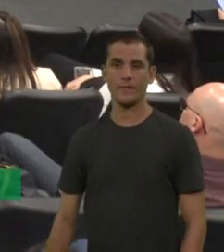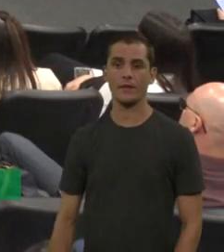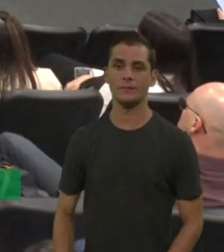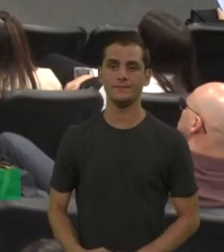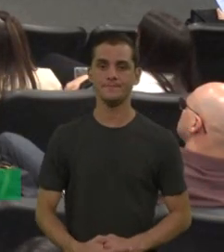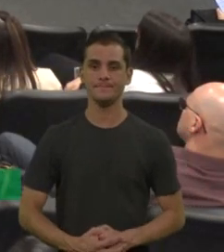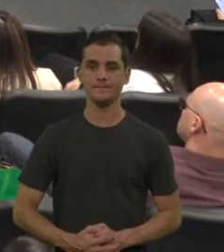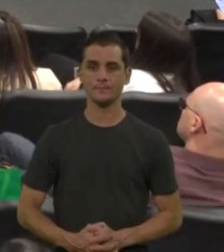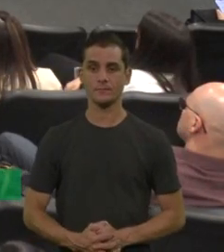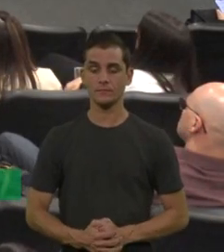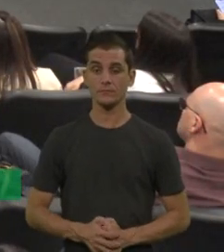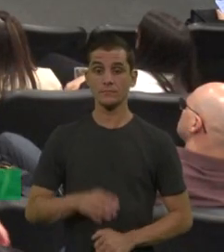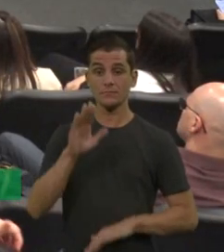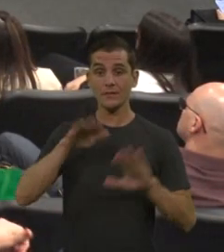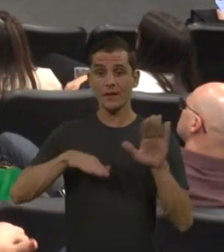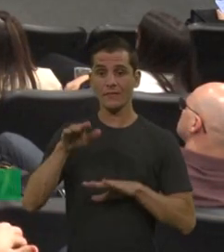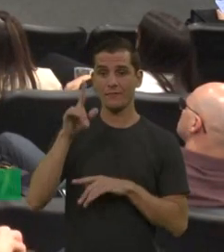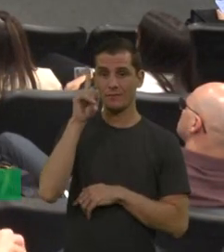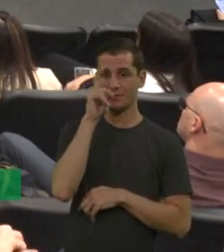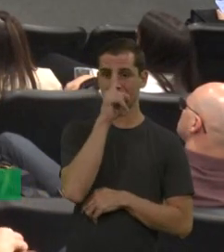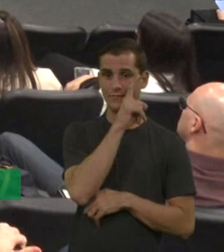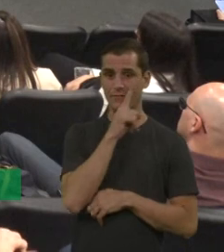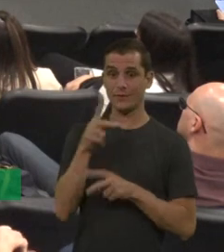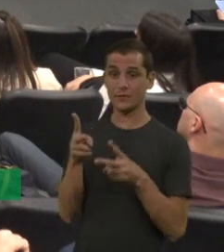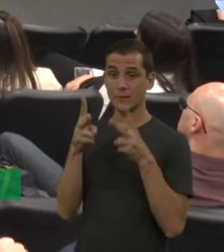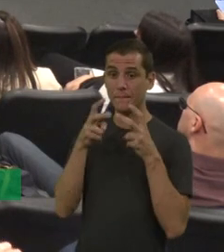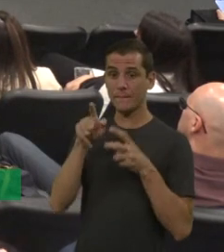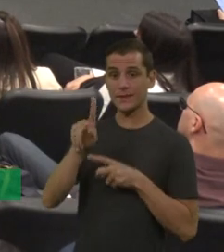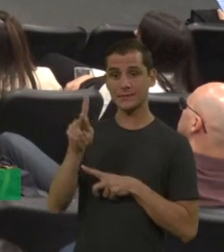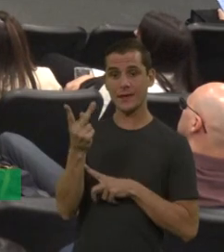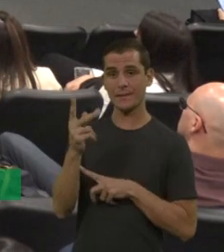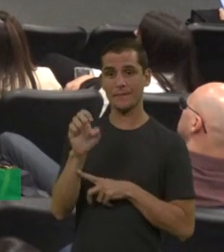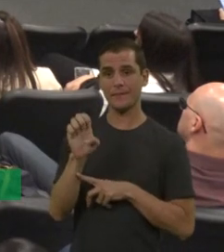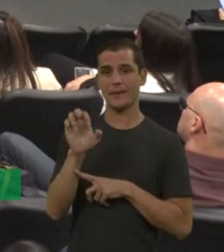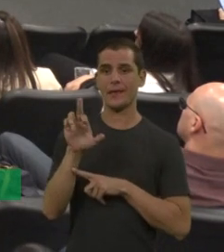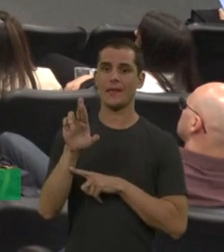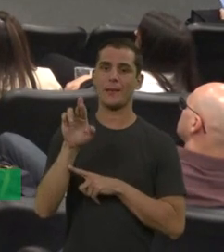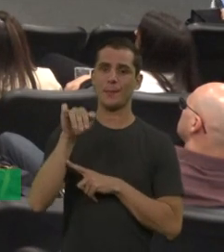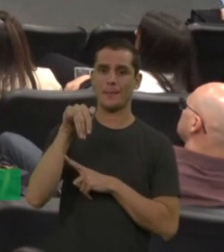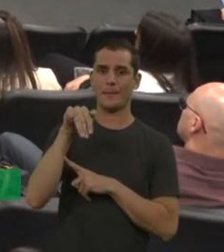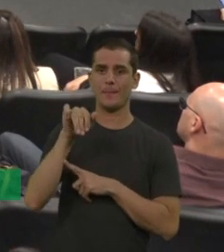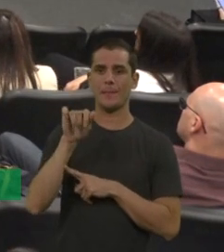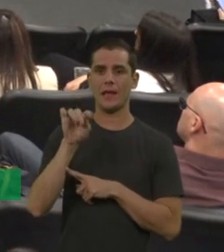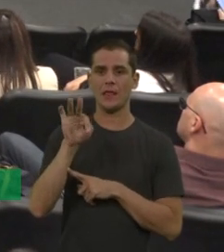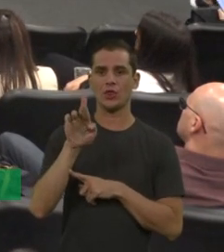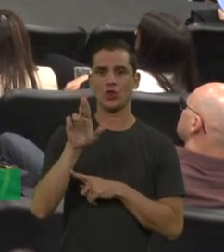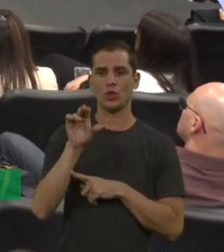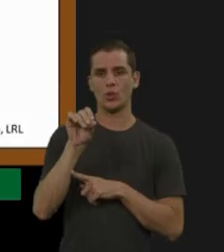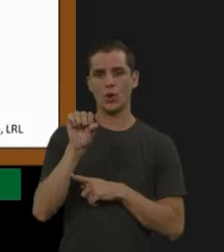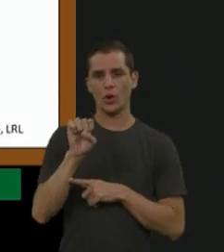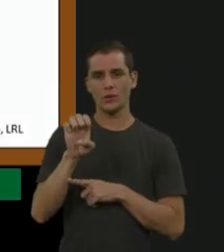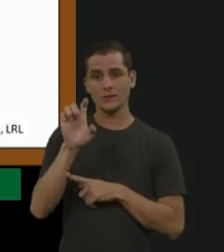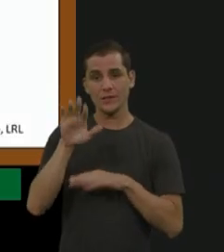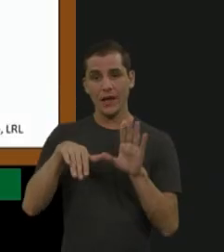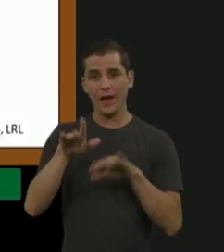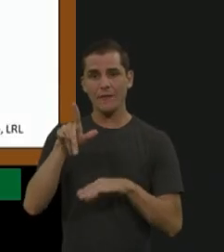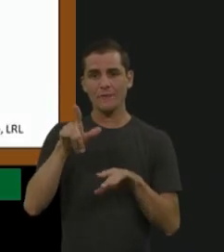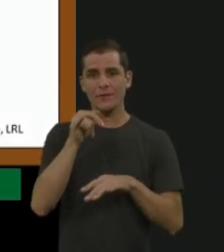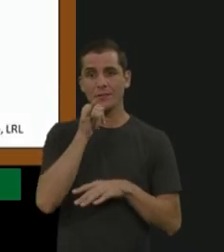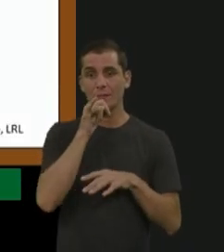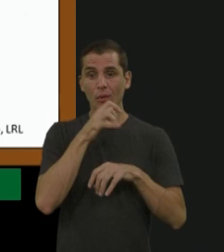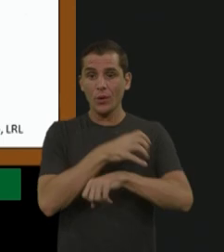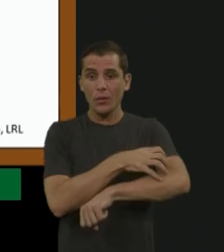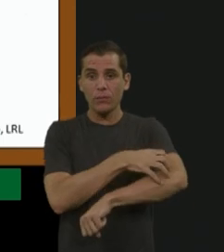quando é só uma hematrose, quando já está acometendo a sinóvia, ou quando já tem um tufo, a sinovite